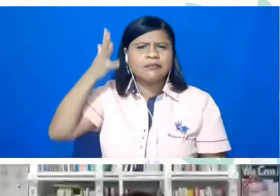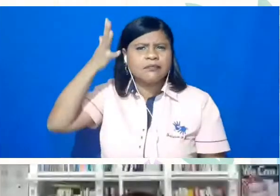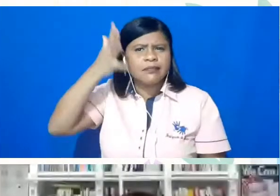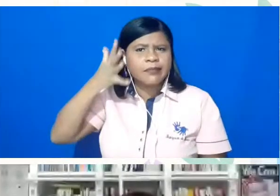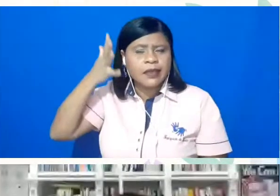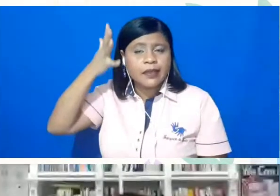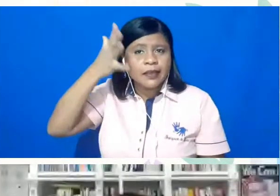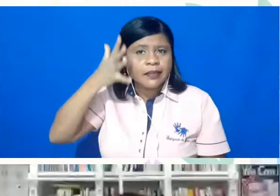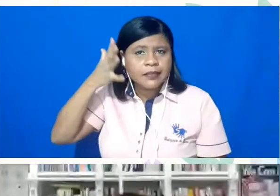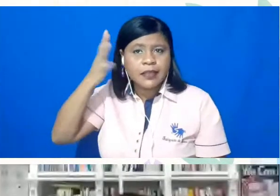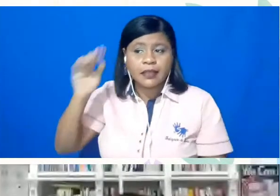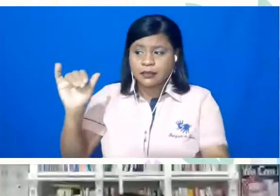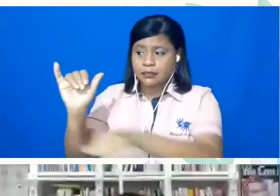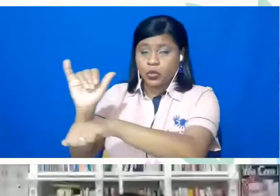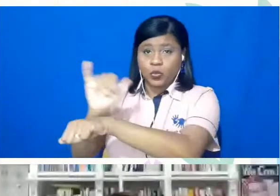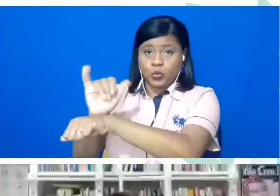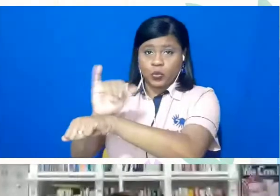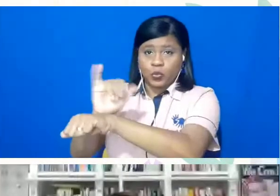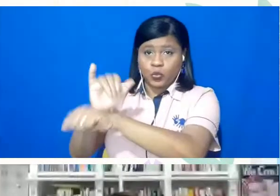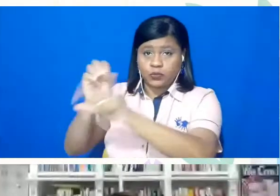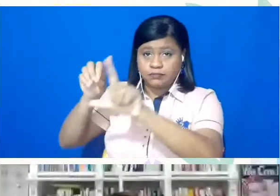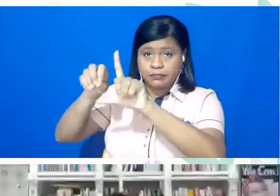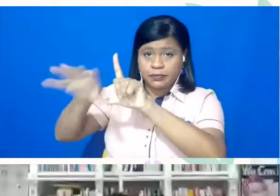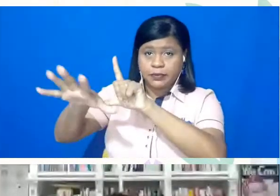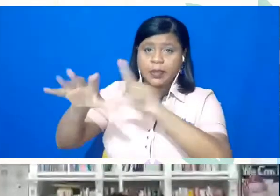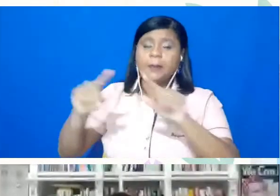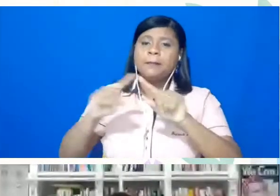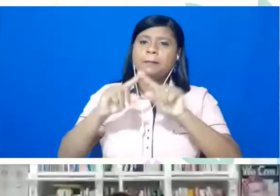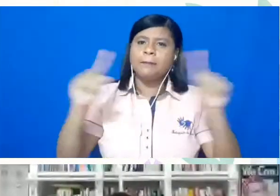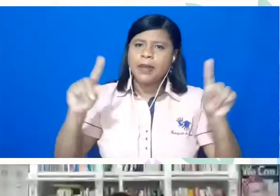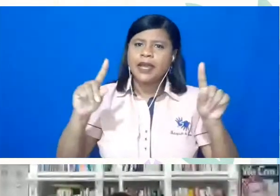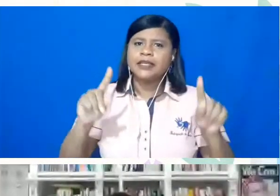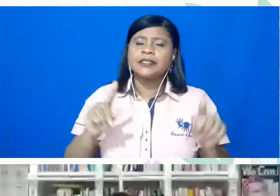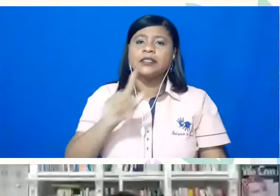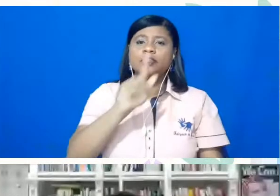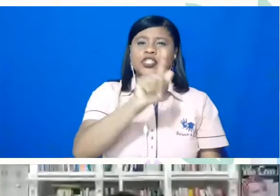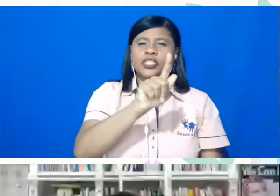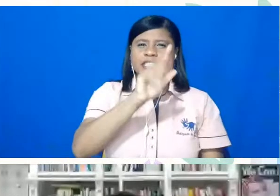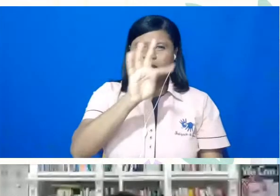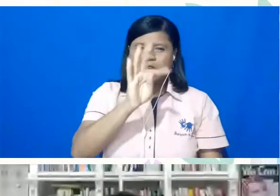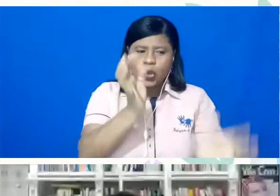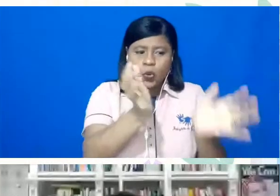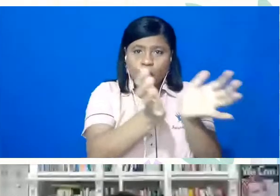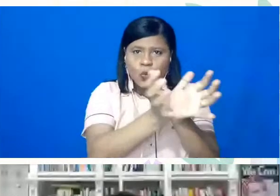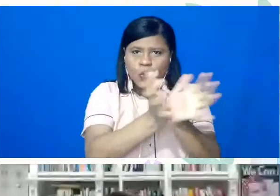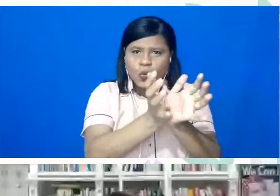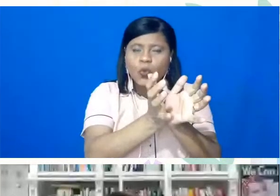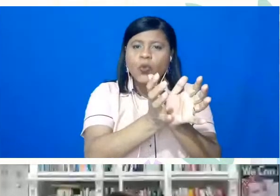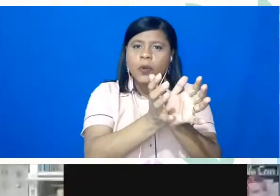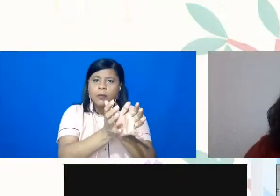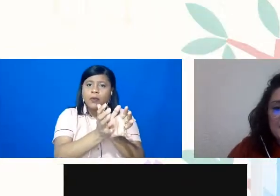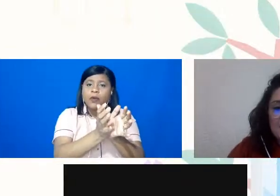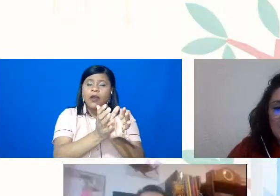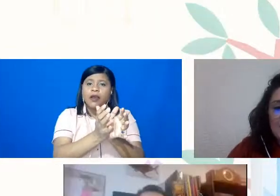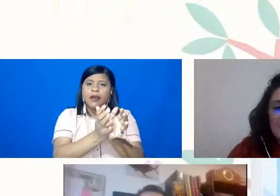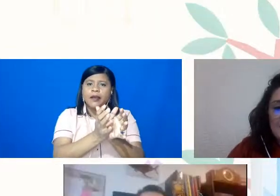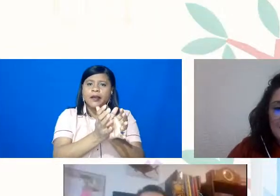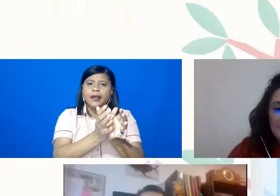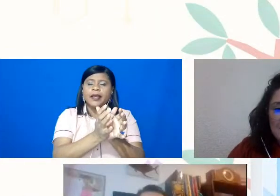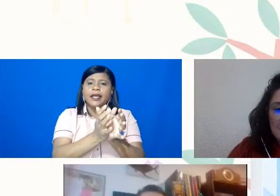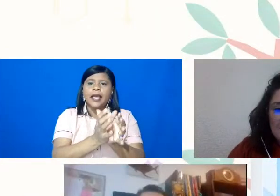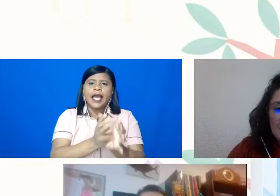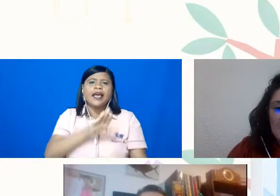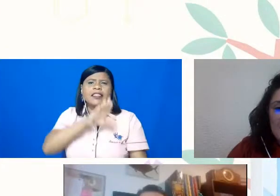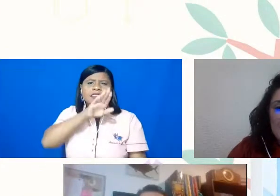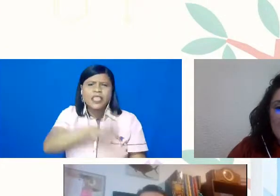canal do YouTube, mas vale lembrar que os GTs, eles vão acontecer na parte da tarde, terça, quarta e